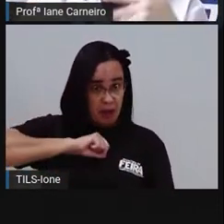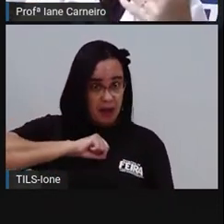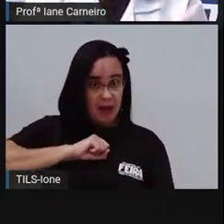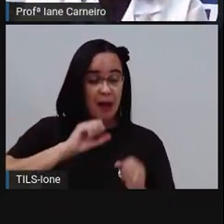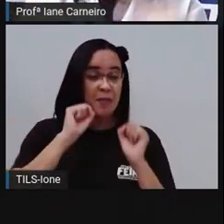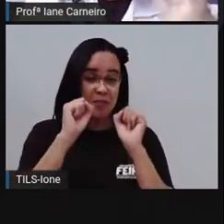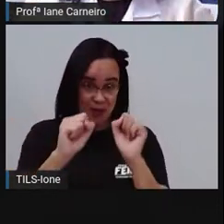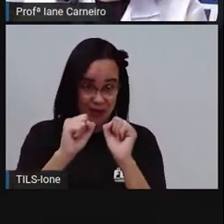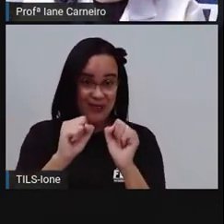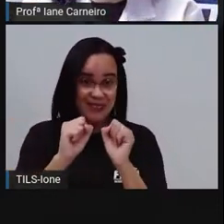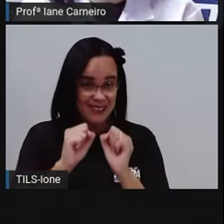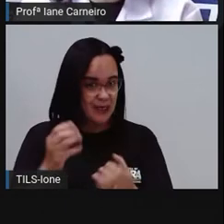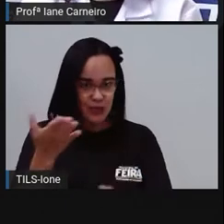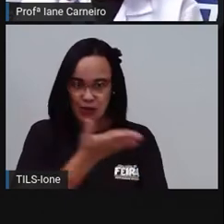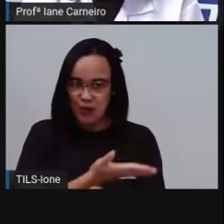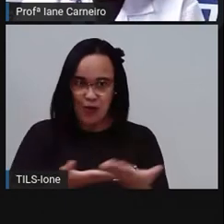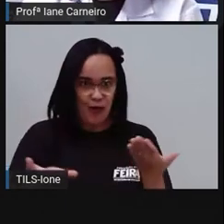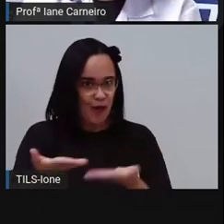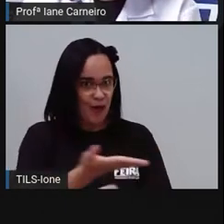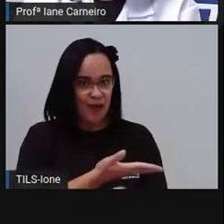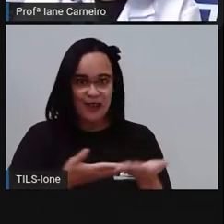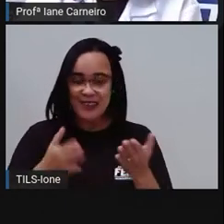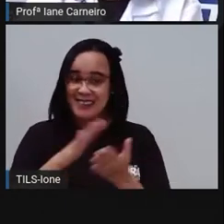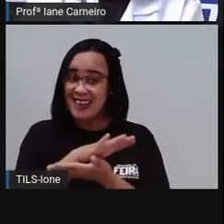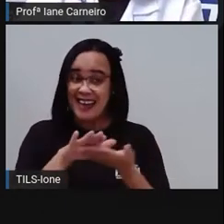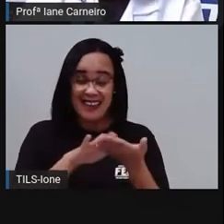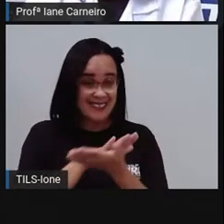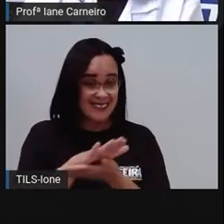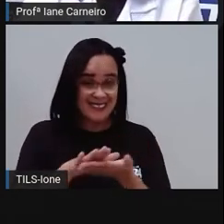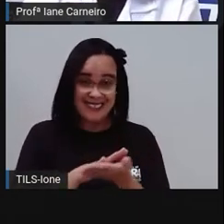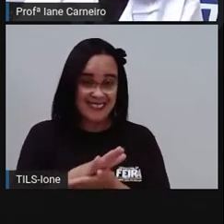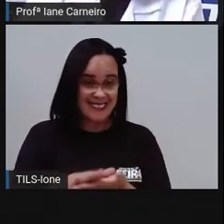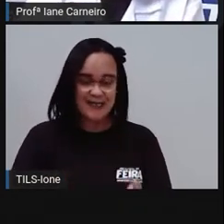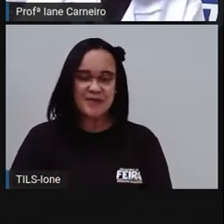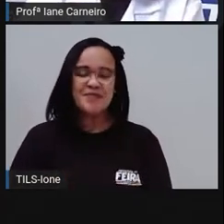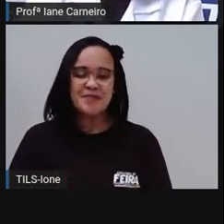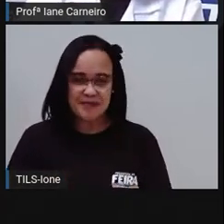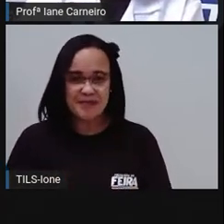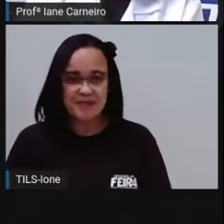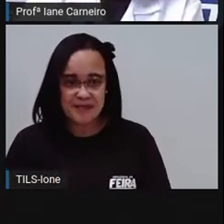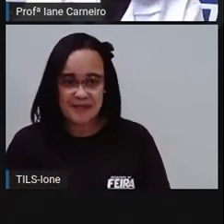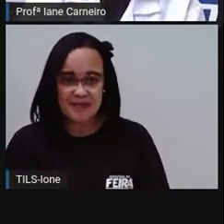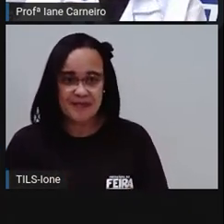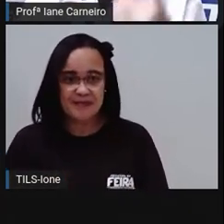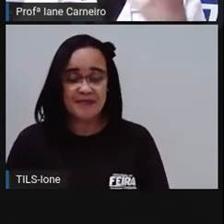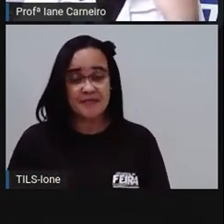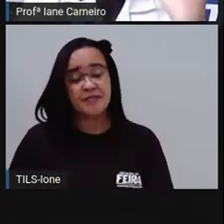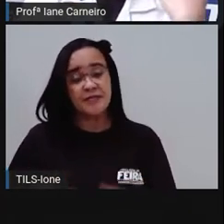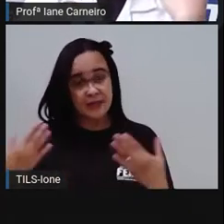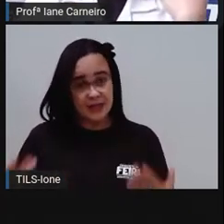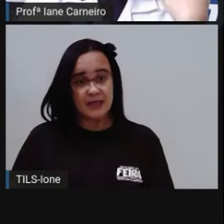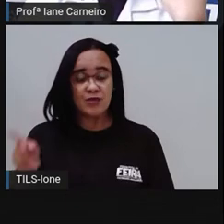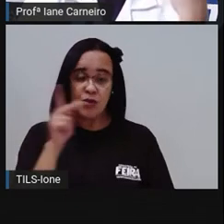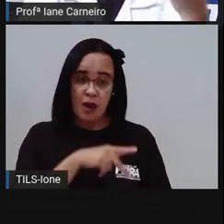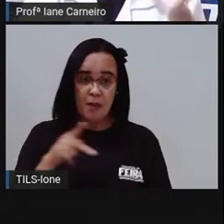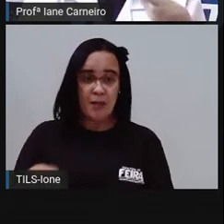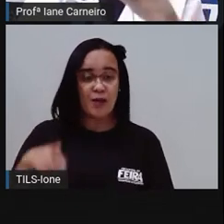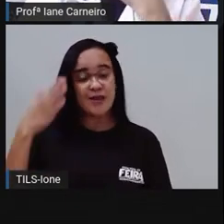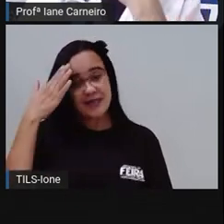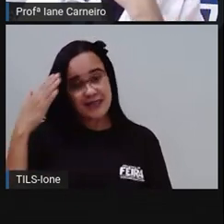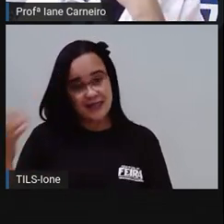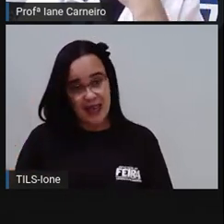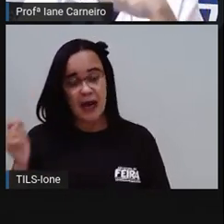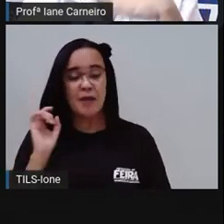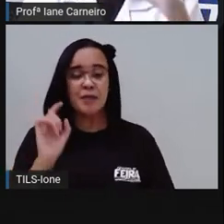não deve compartilhar, tá certo? A gente, a PRO sabe que quem tem irmão, porque a PRO também tem irmã, né?